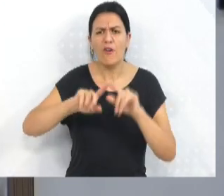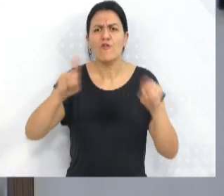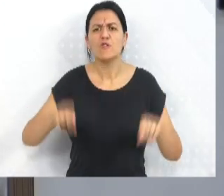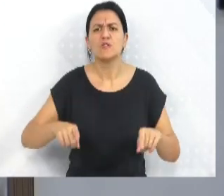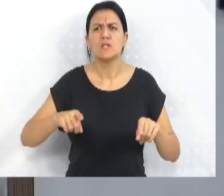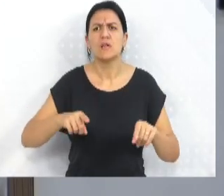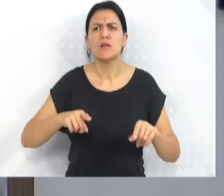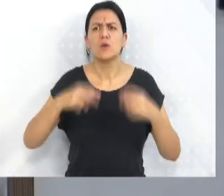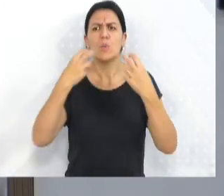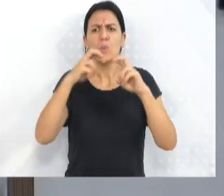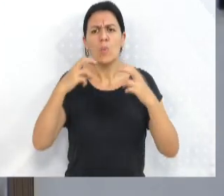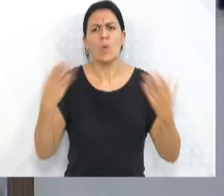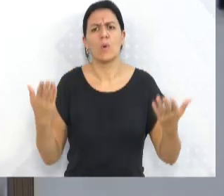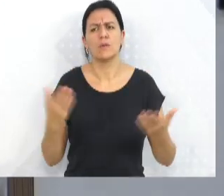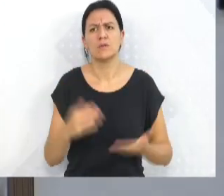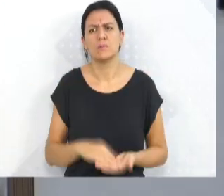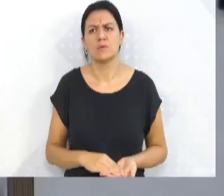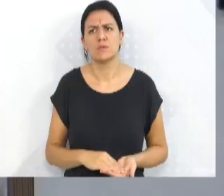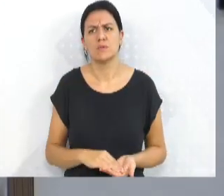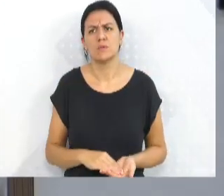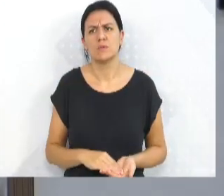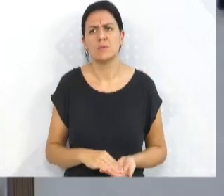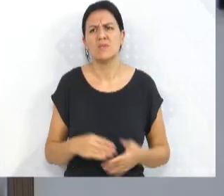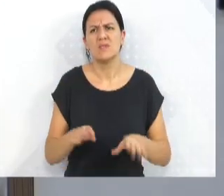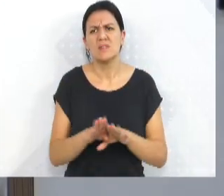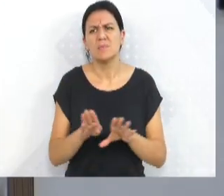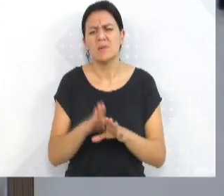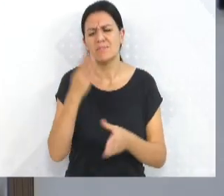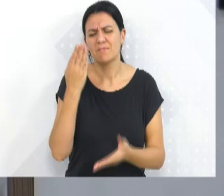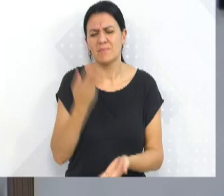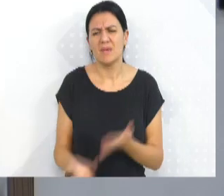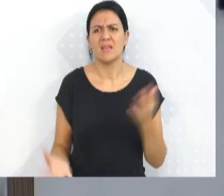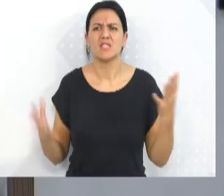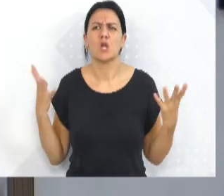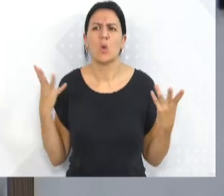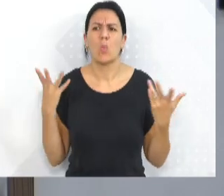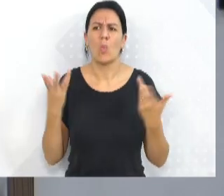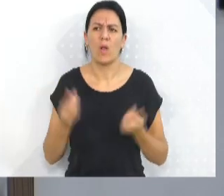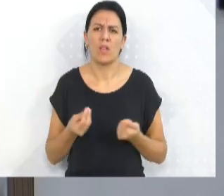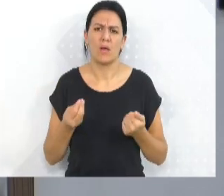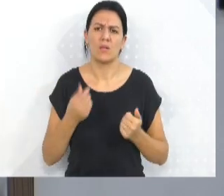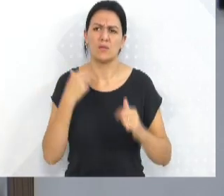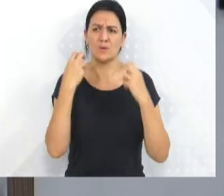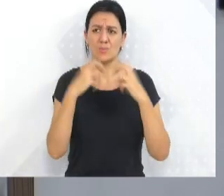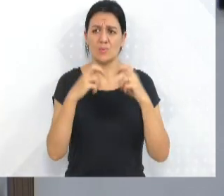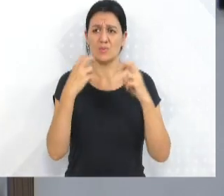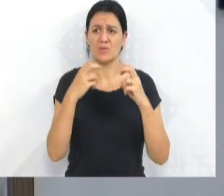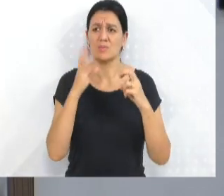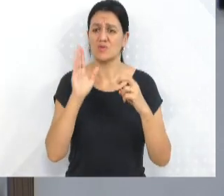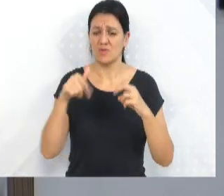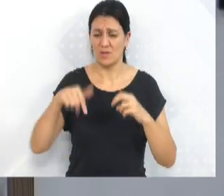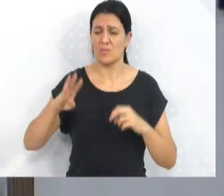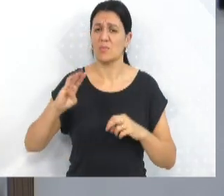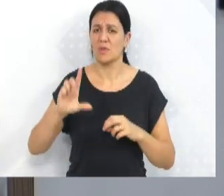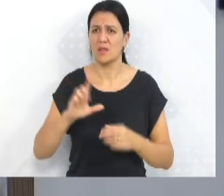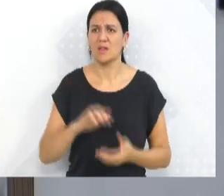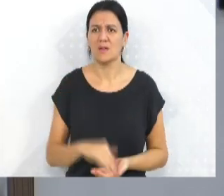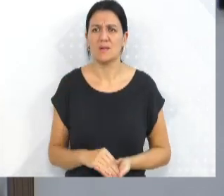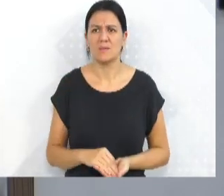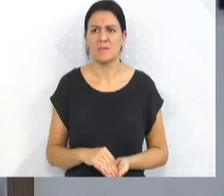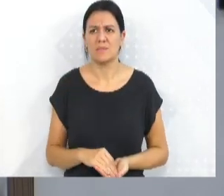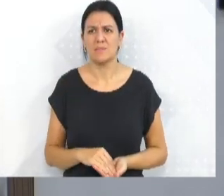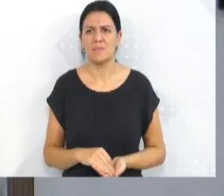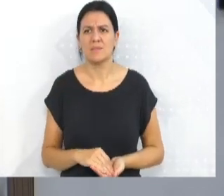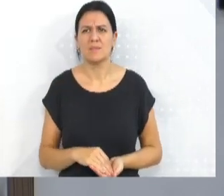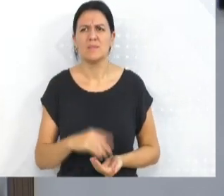precarizar muito mais a qualidade do transporte, que é o transporte público da cidade de Blumenau. Nós